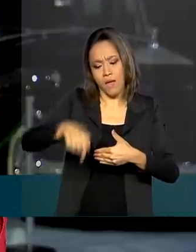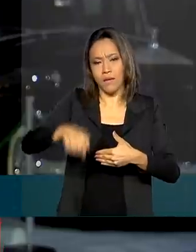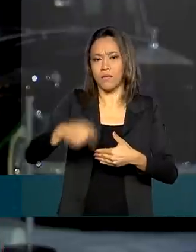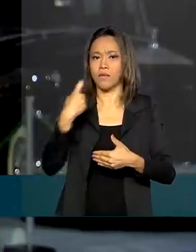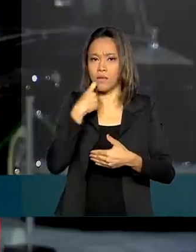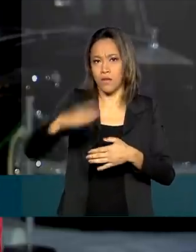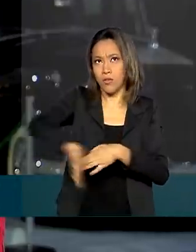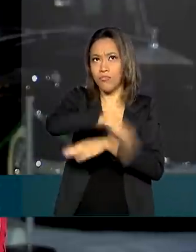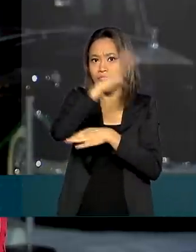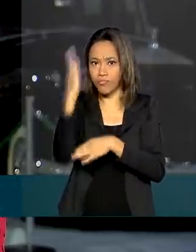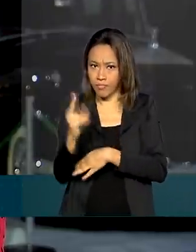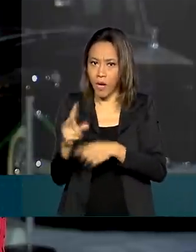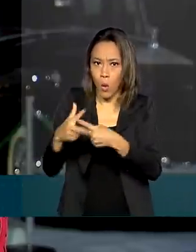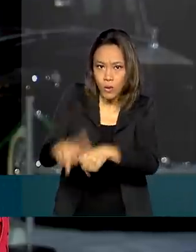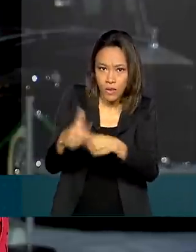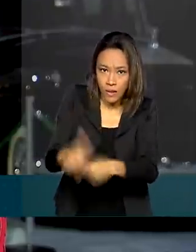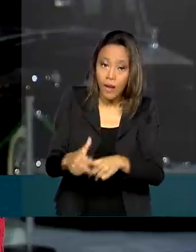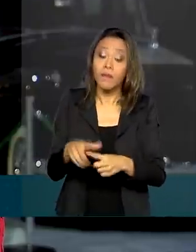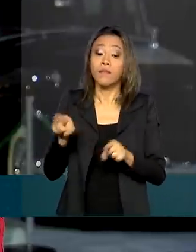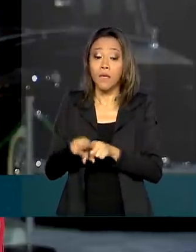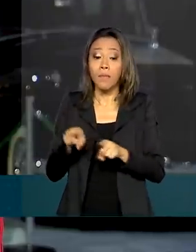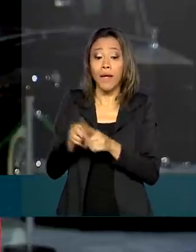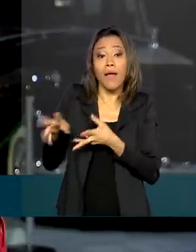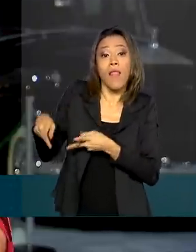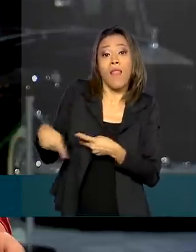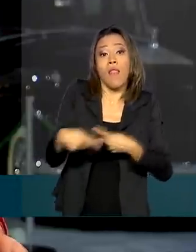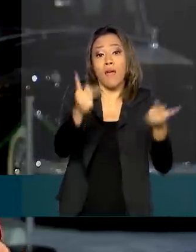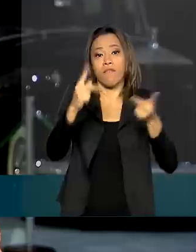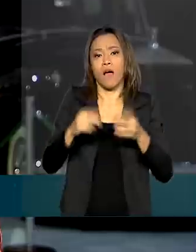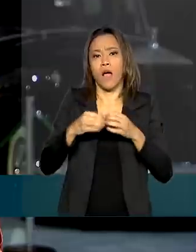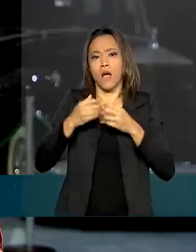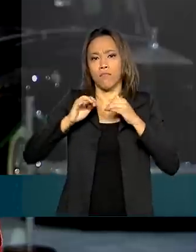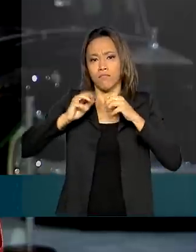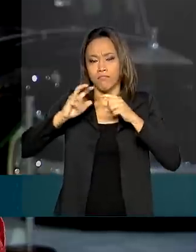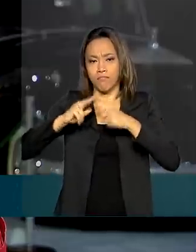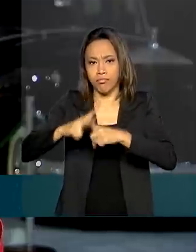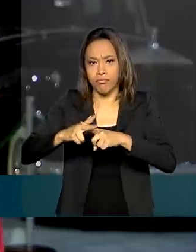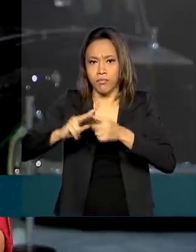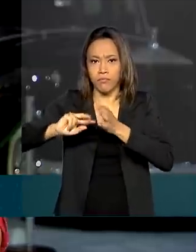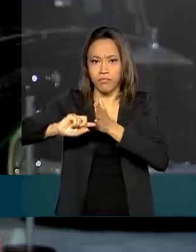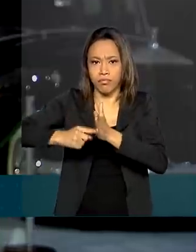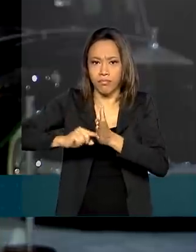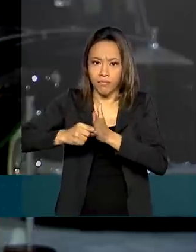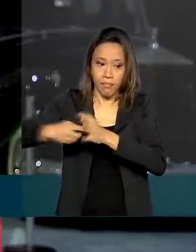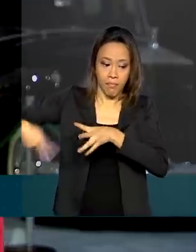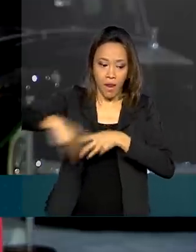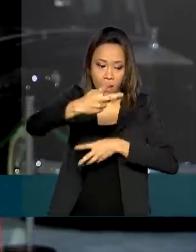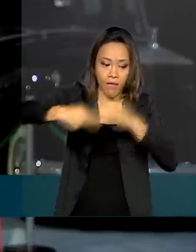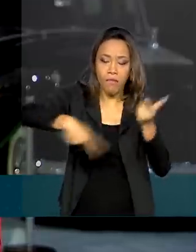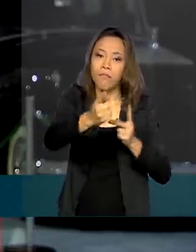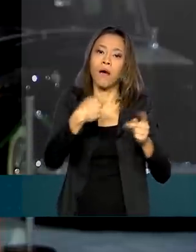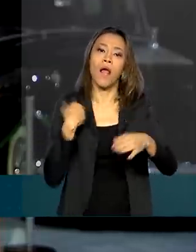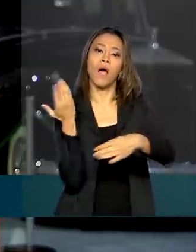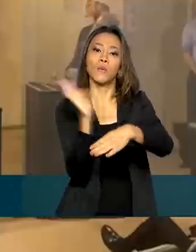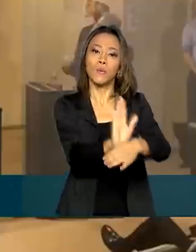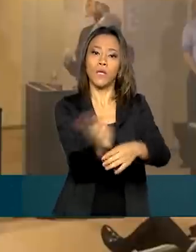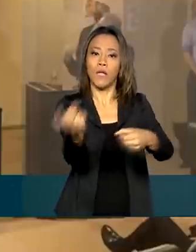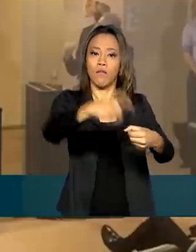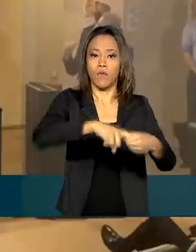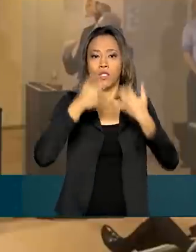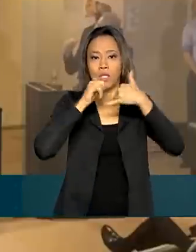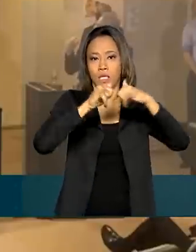também pretende levar geradores do Amazonas para dar maior segurança ao fornecimento de energia elétrica.